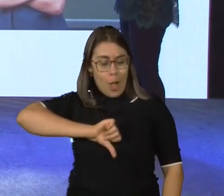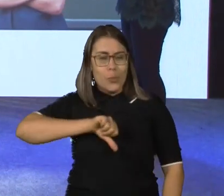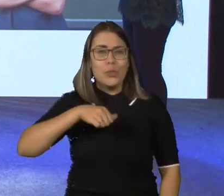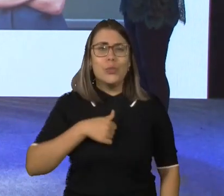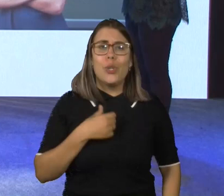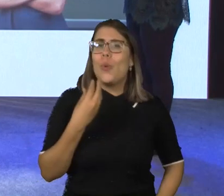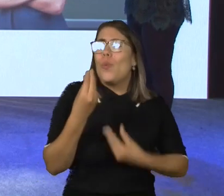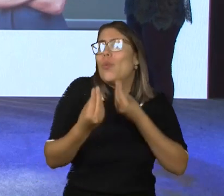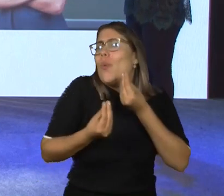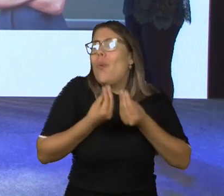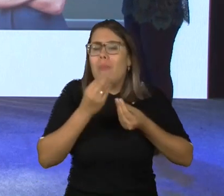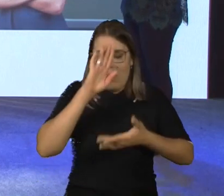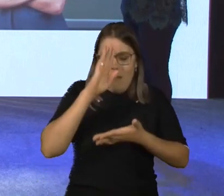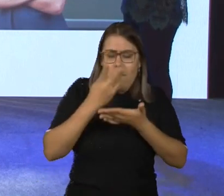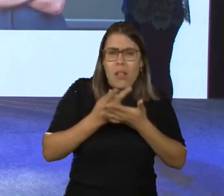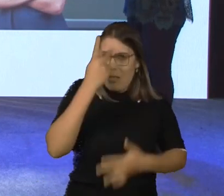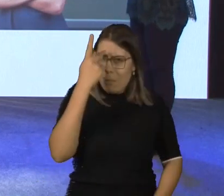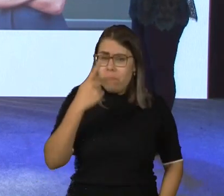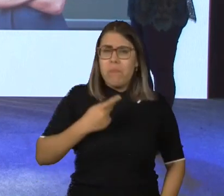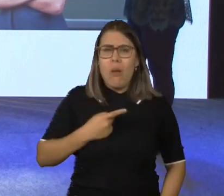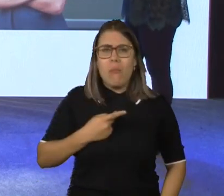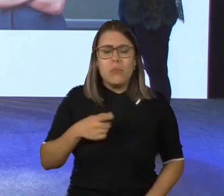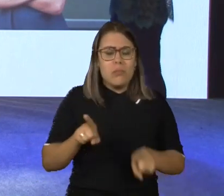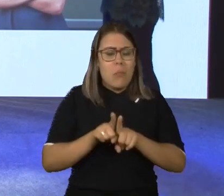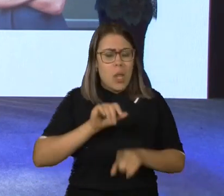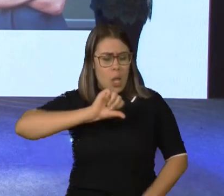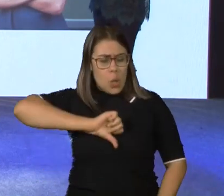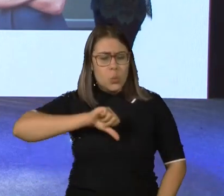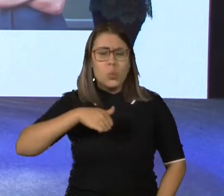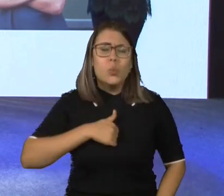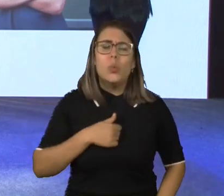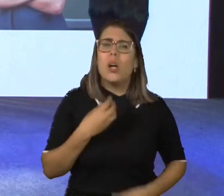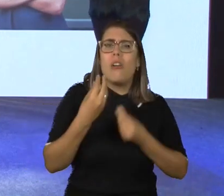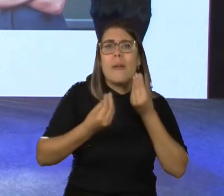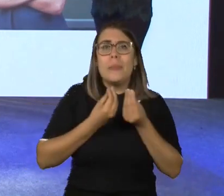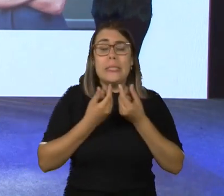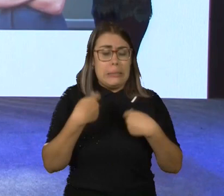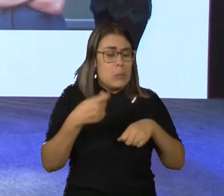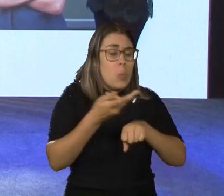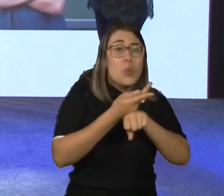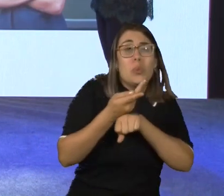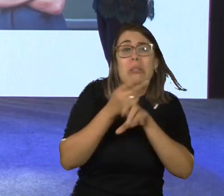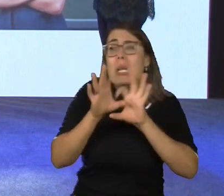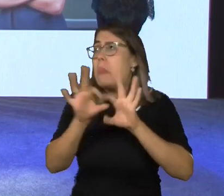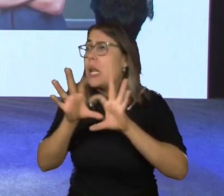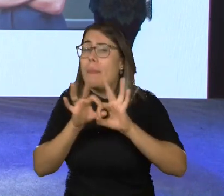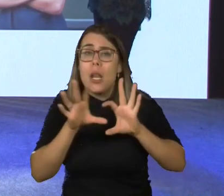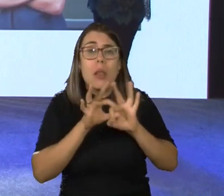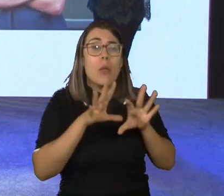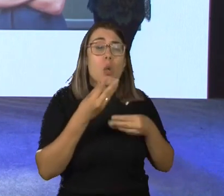cresçam com esse tipo de sentimento. Autonomia. Todo mundo vive atrás de autonomia. Construir